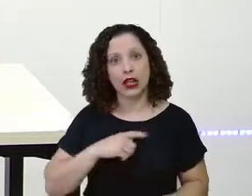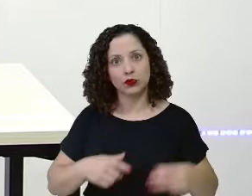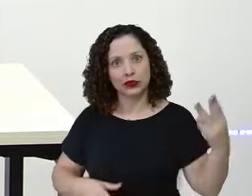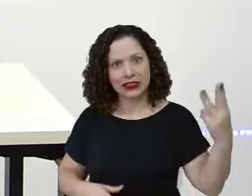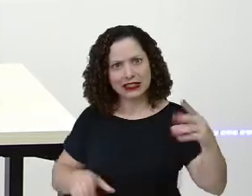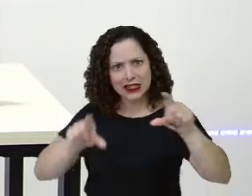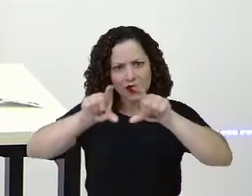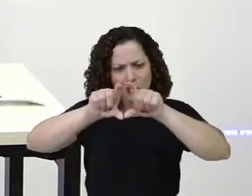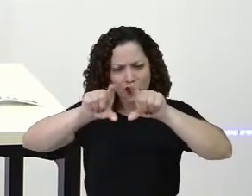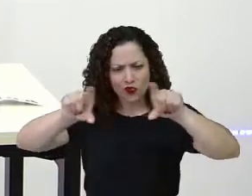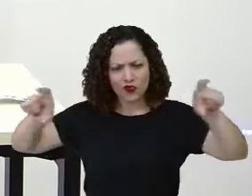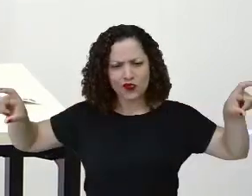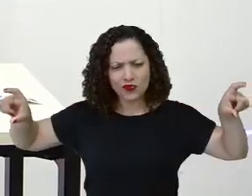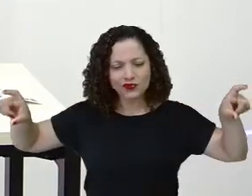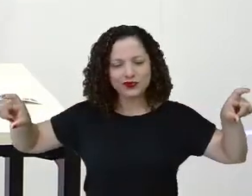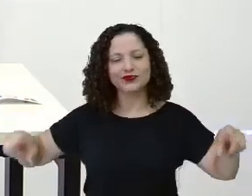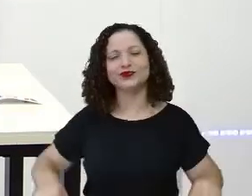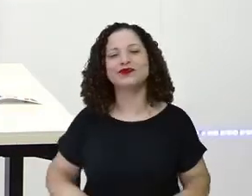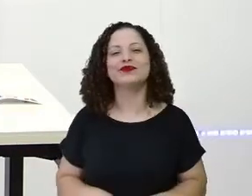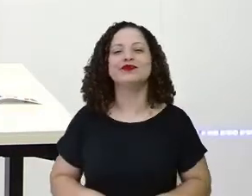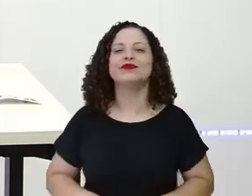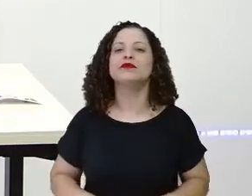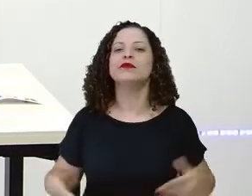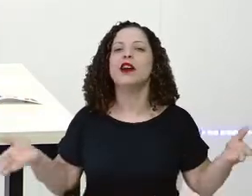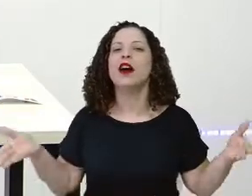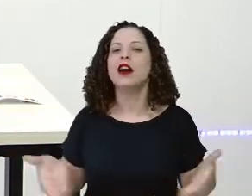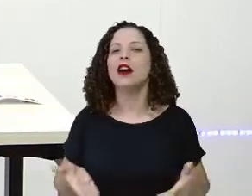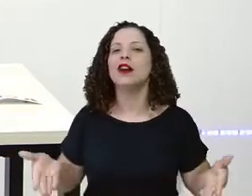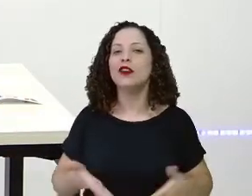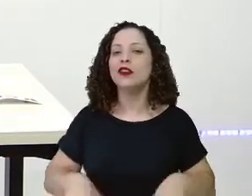puxar outros, né? Hum! E agora?